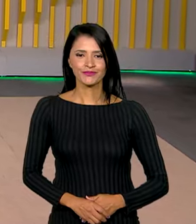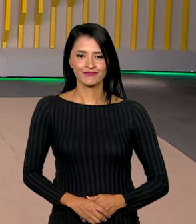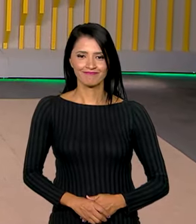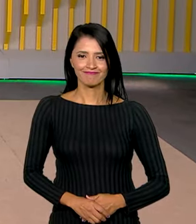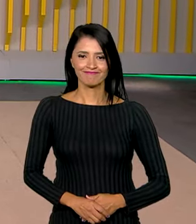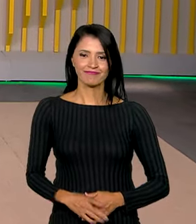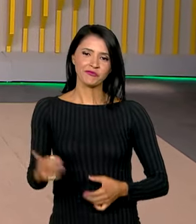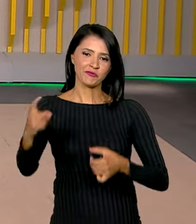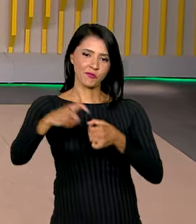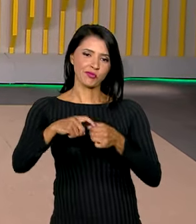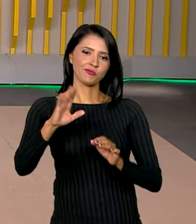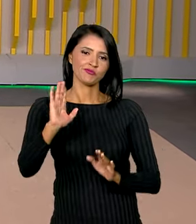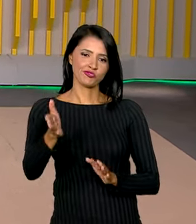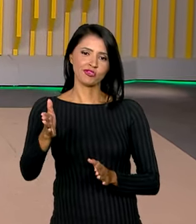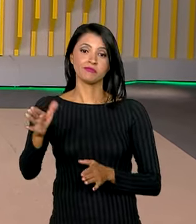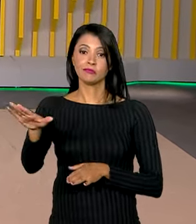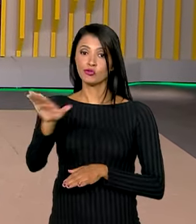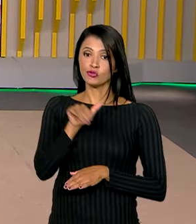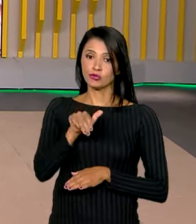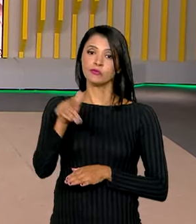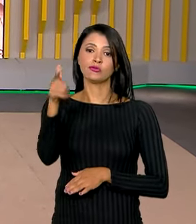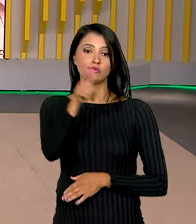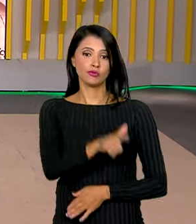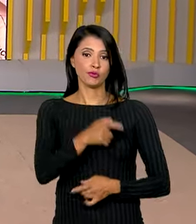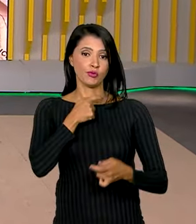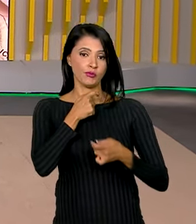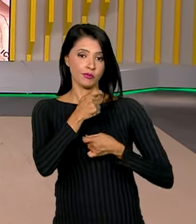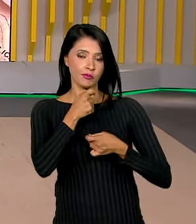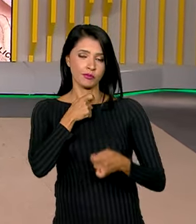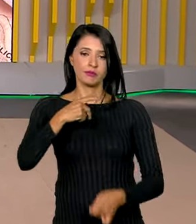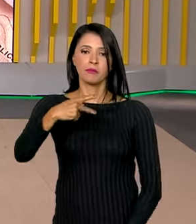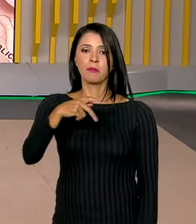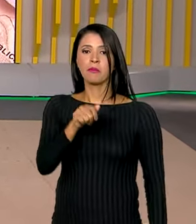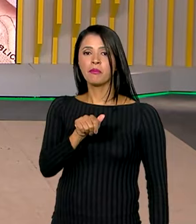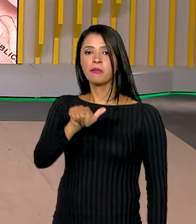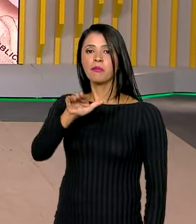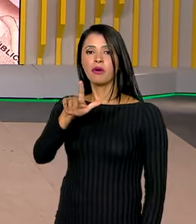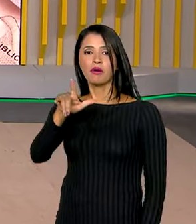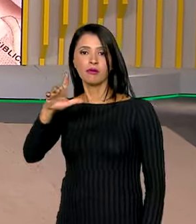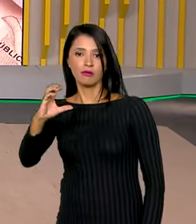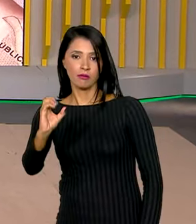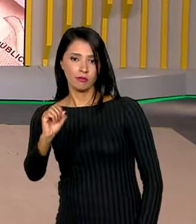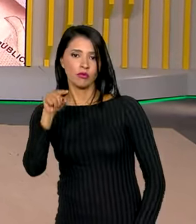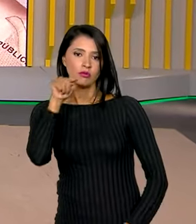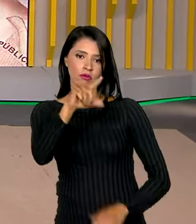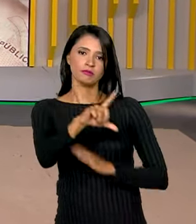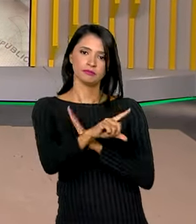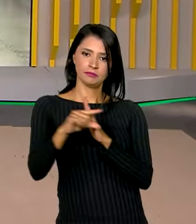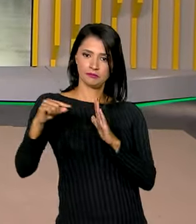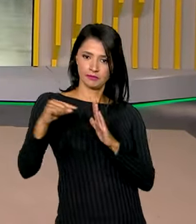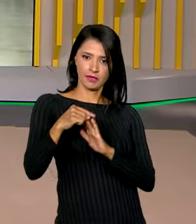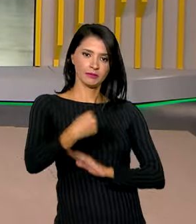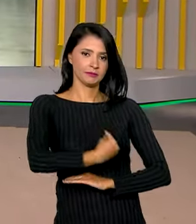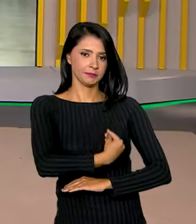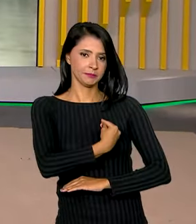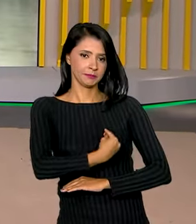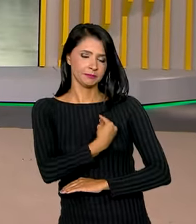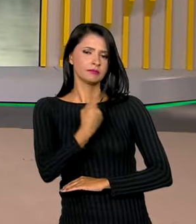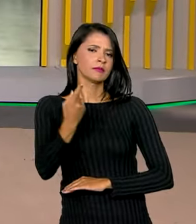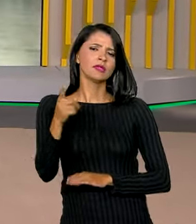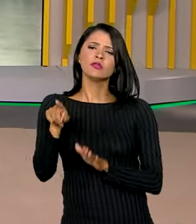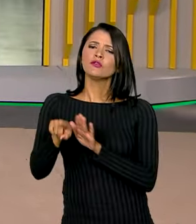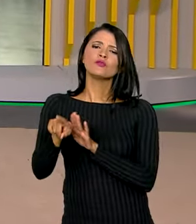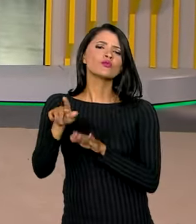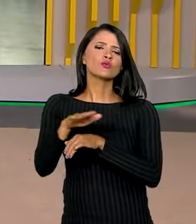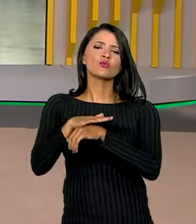Já estamos de volta e vamos chamar mais uma vez o repórter Pablo Mundim, que está no Palácio do Planalto. E vamos